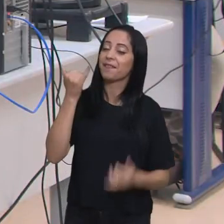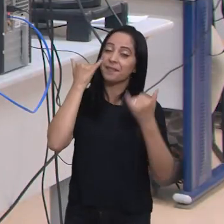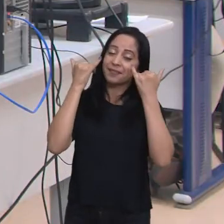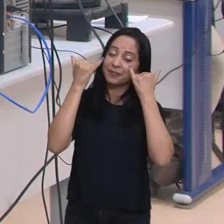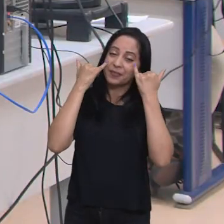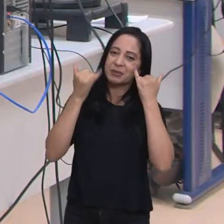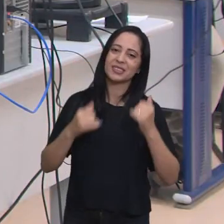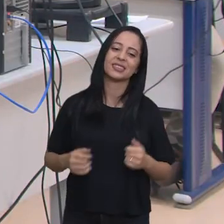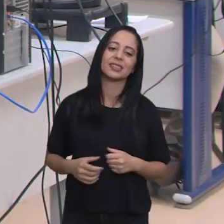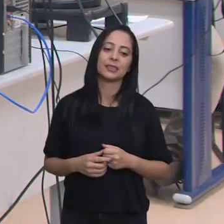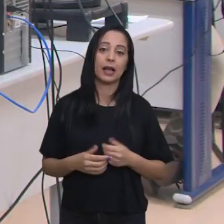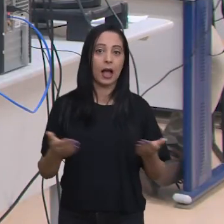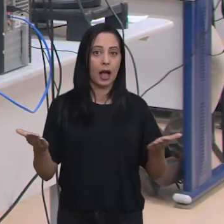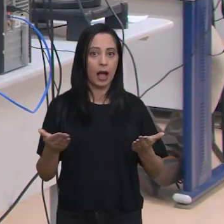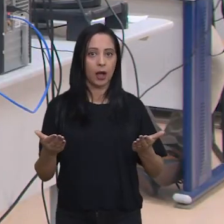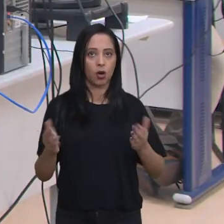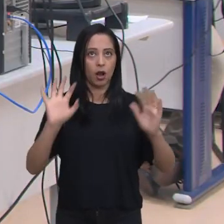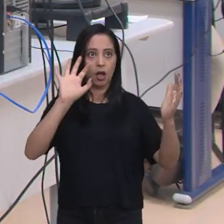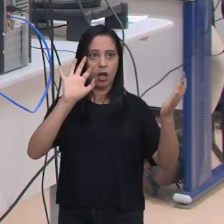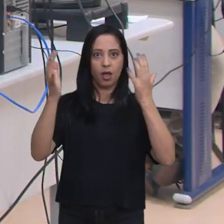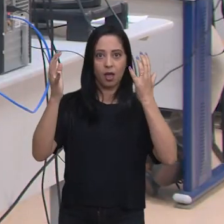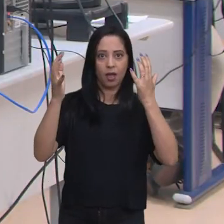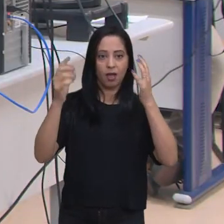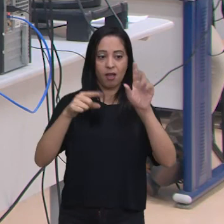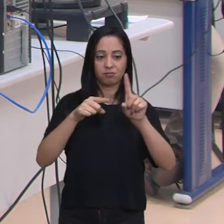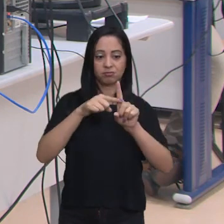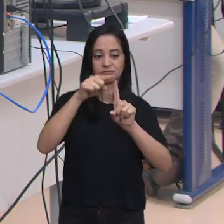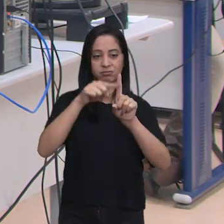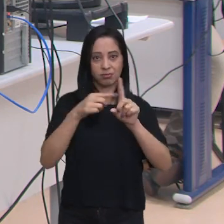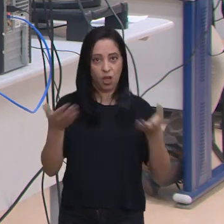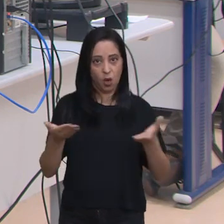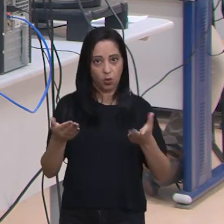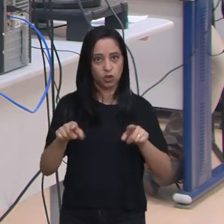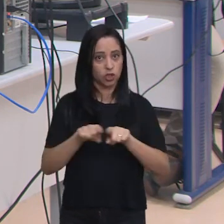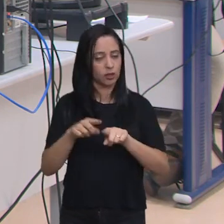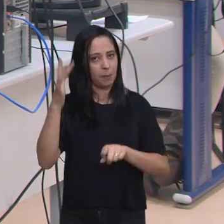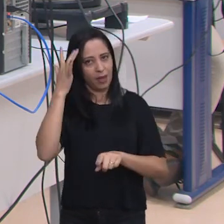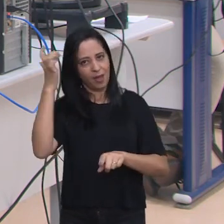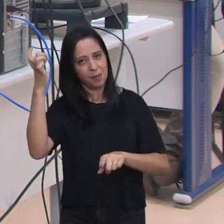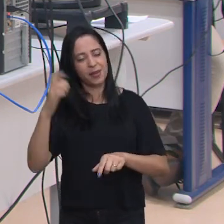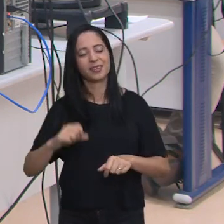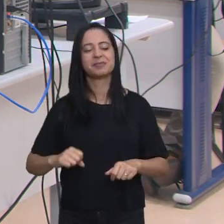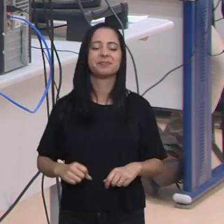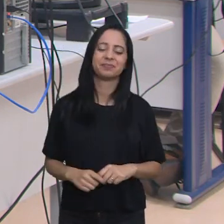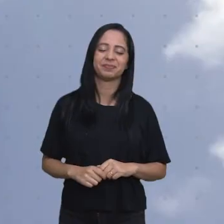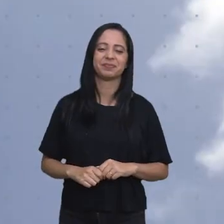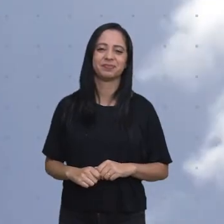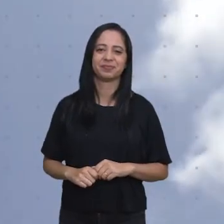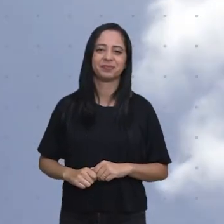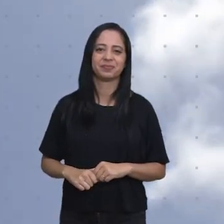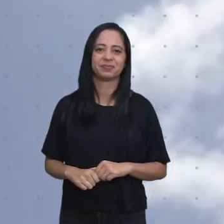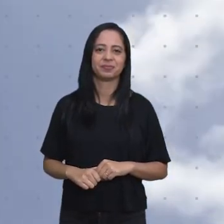pelas informações. E vamos agora ver a previsão do tempo para a tarde de hoje e também amanhã, quinta-feira.